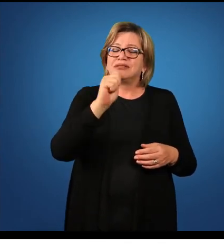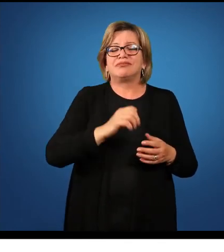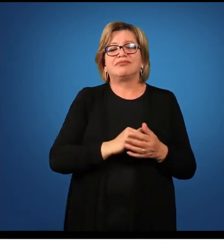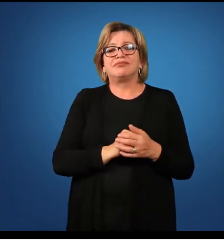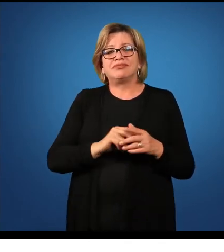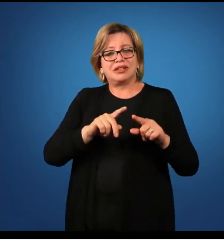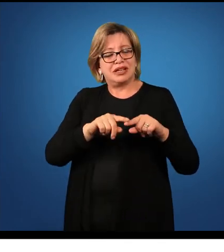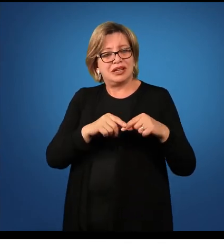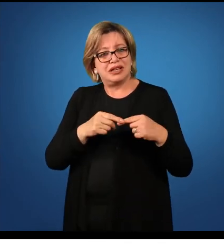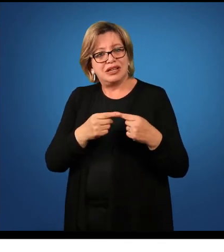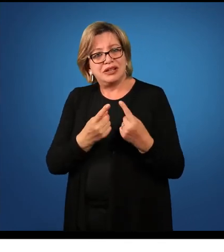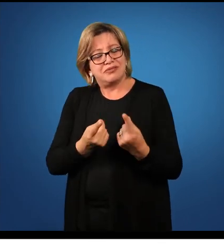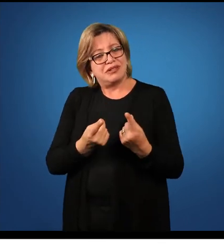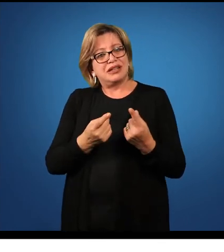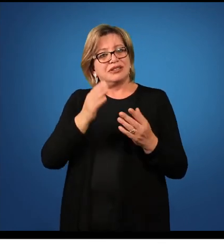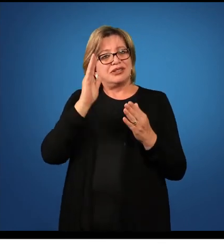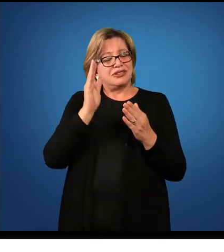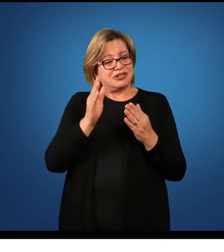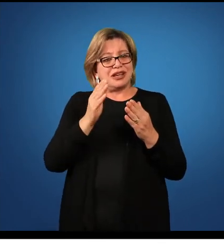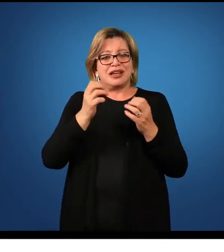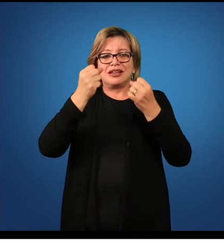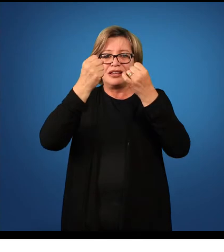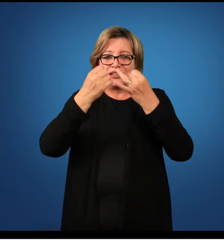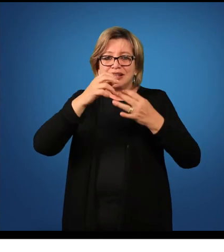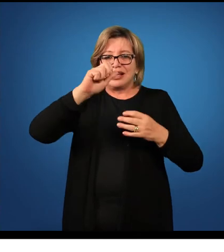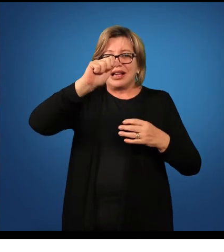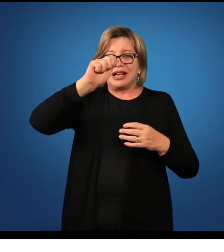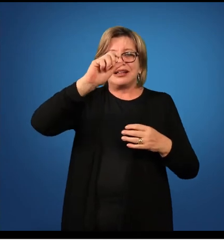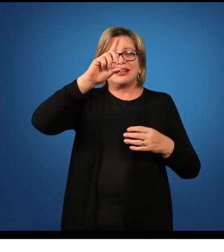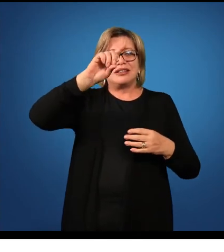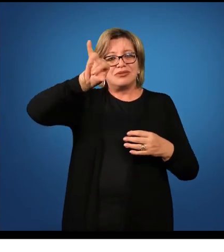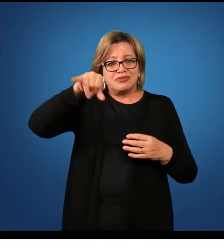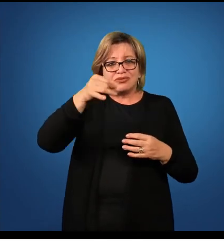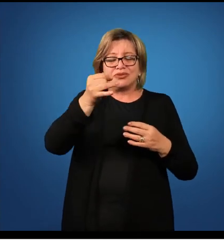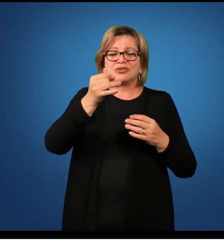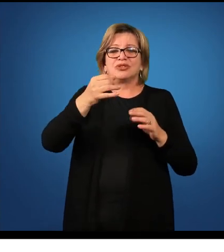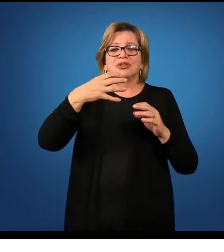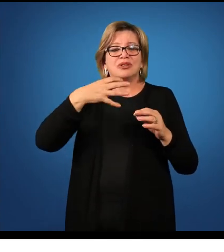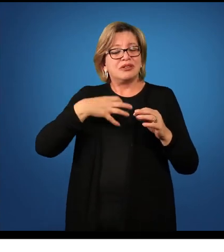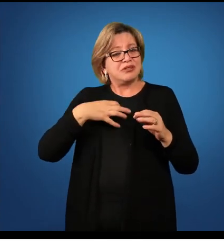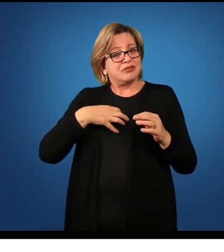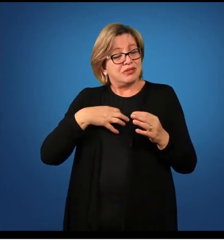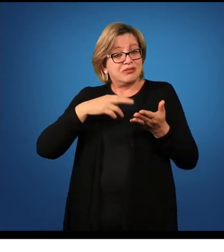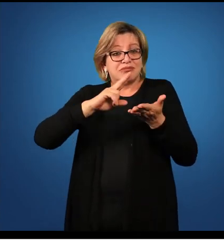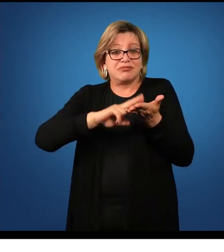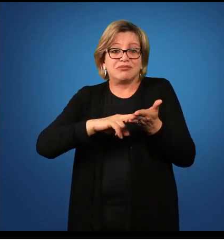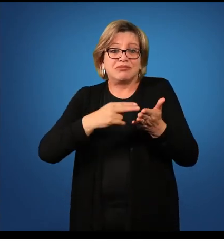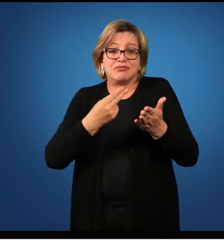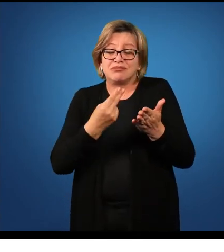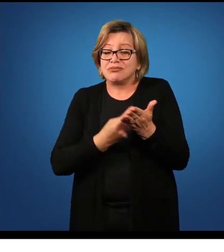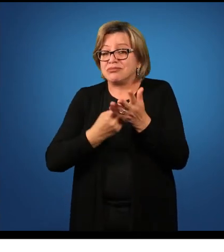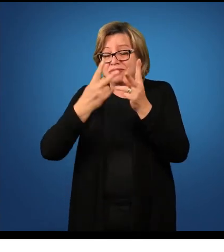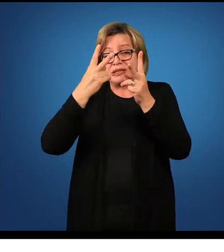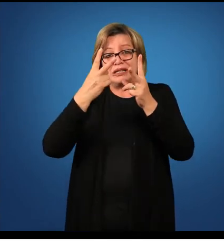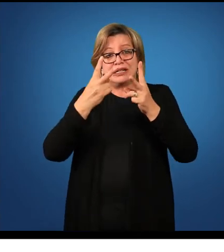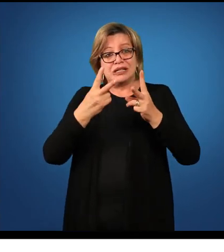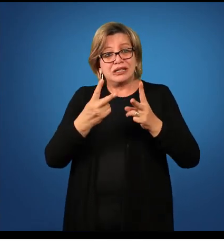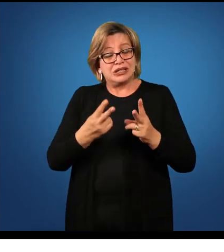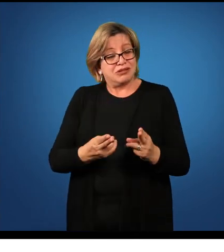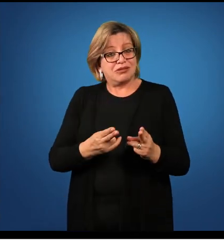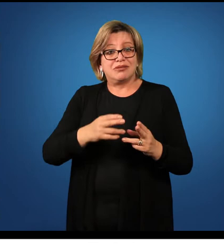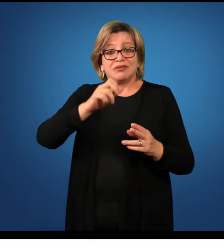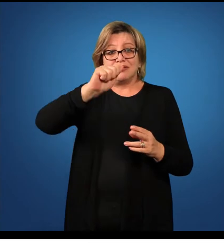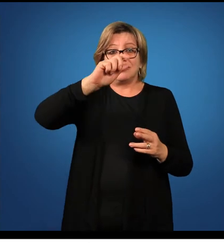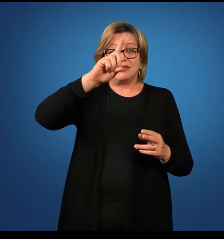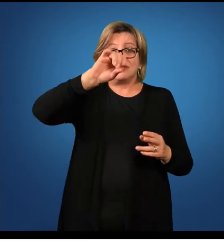Mas, dissemos que é um adjunto adverbial de modo e que traduz da mesma forma do adjunto